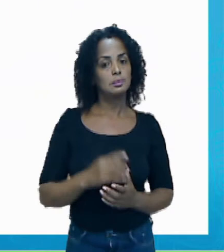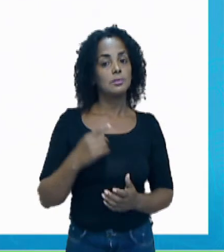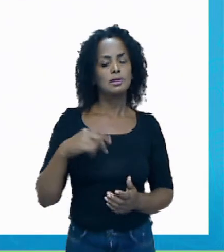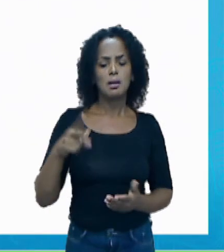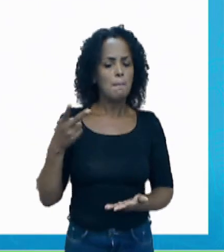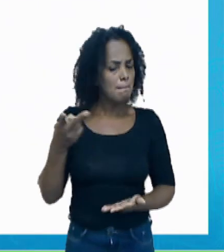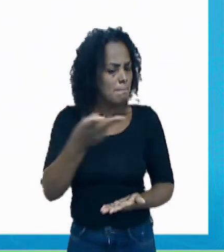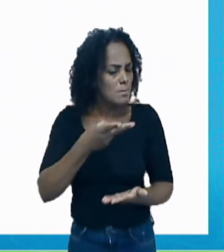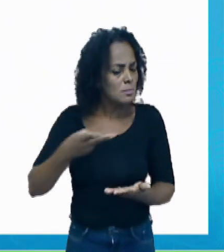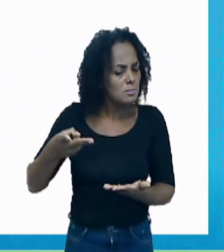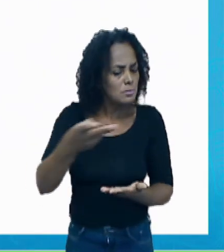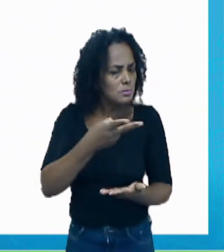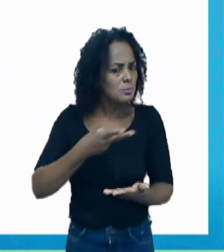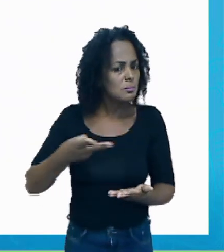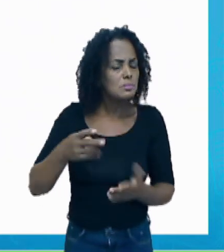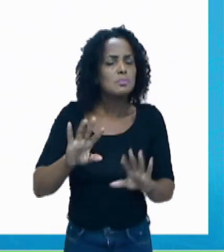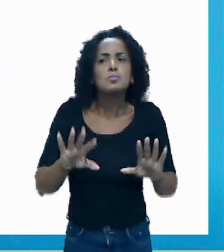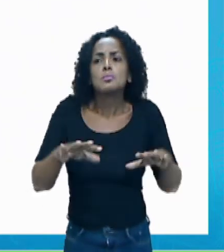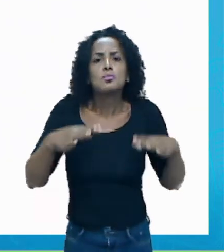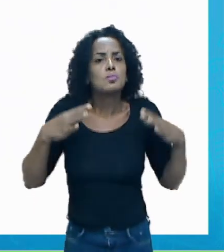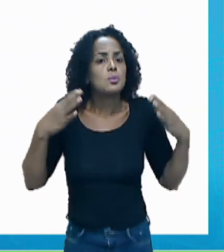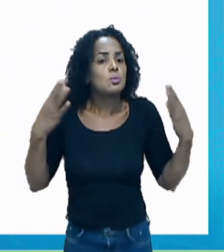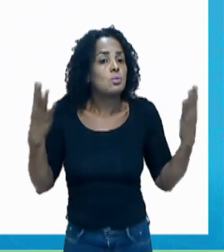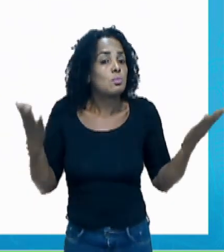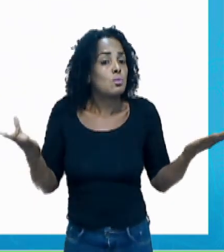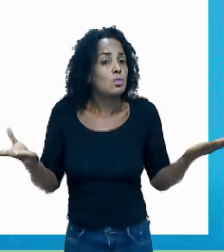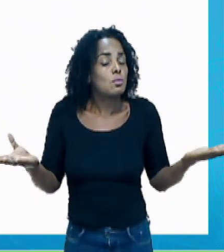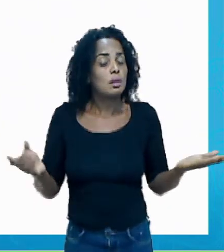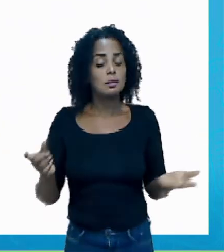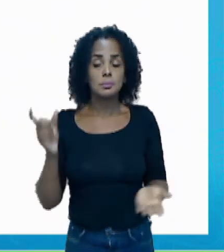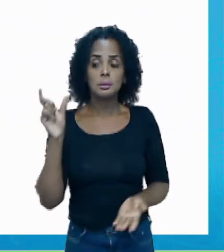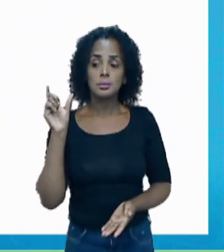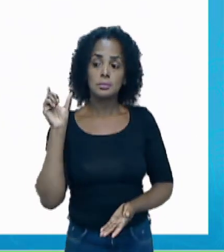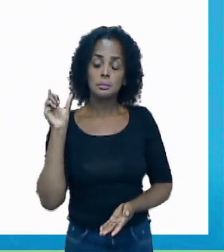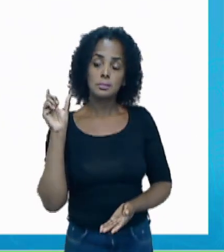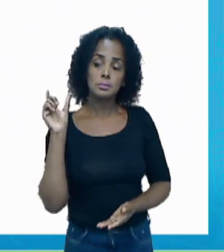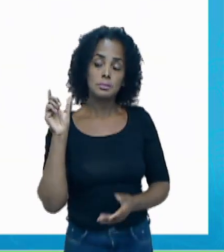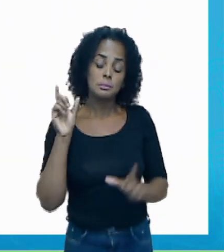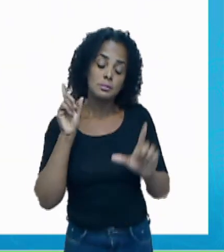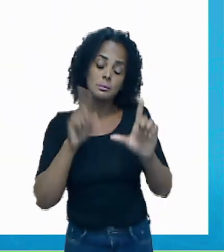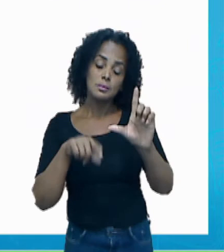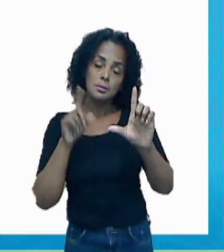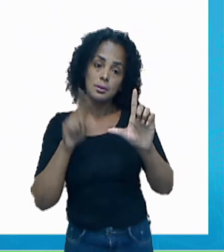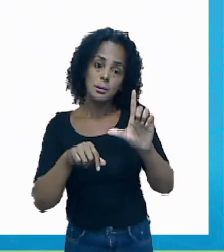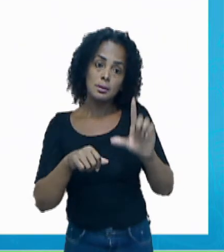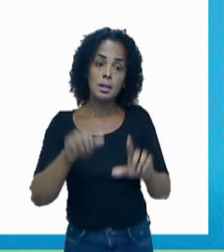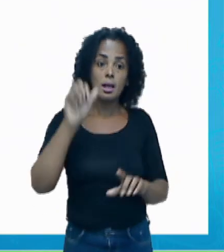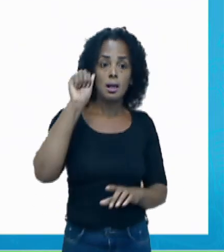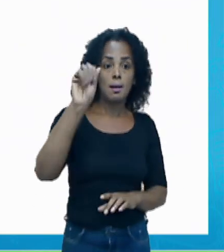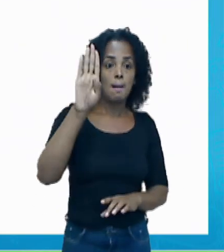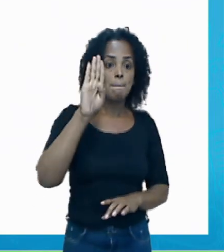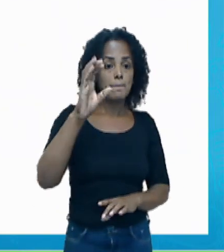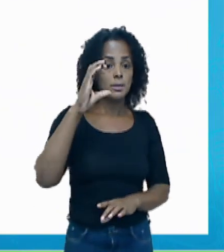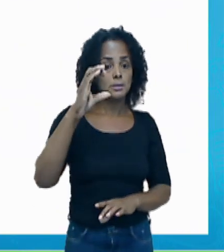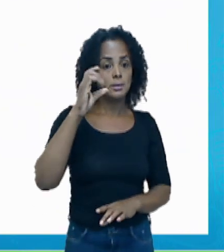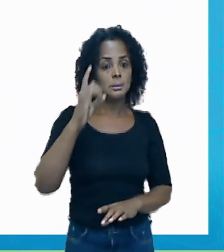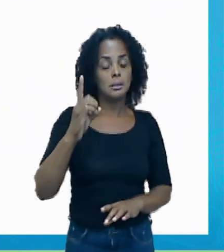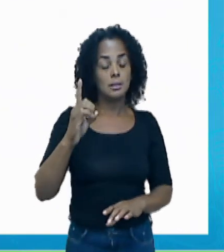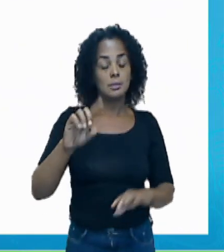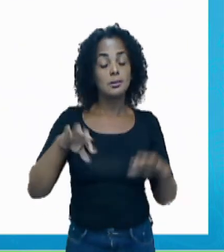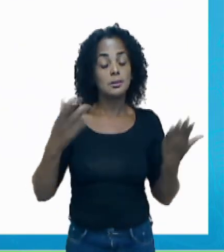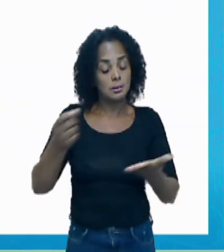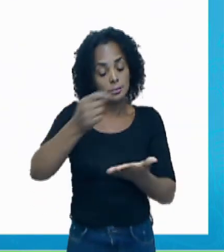procurar qual dessas letras A, B, C ou D está